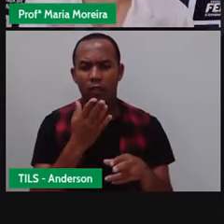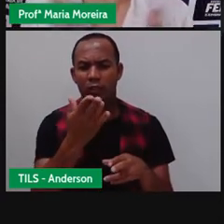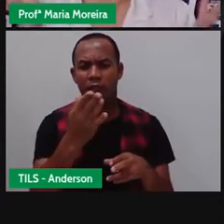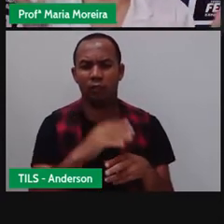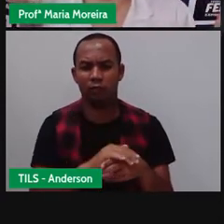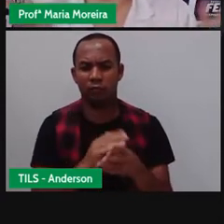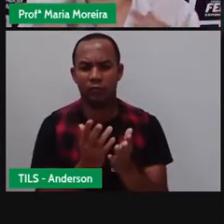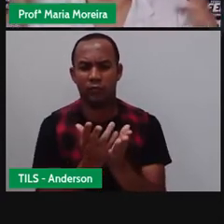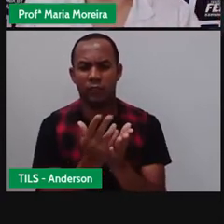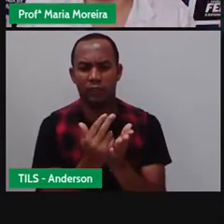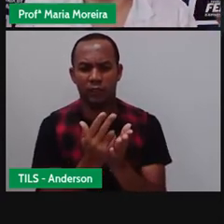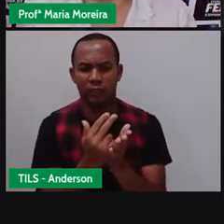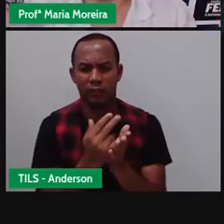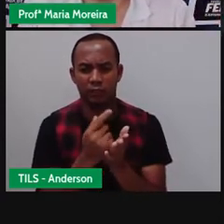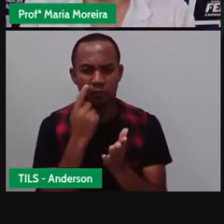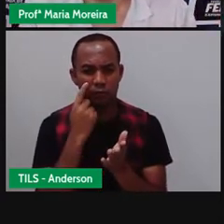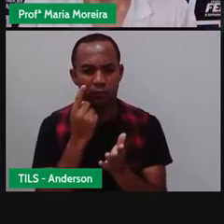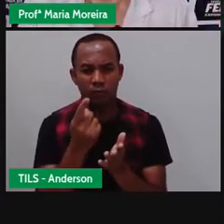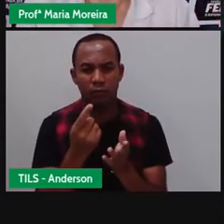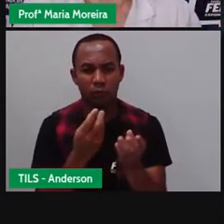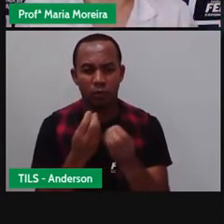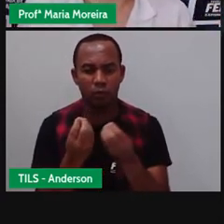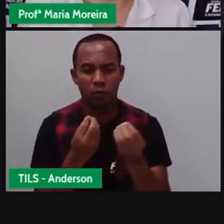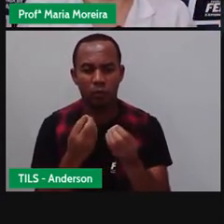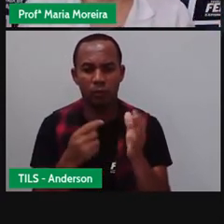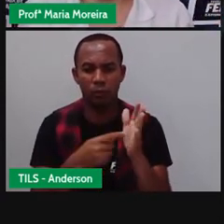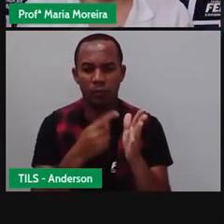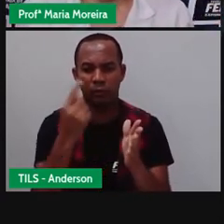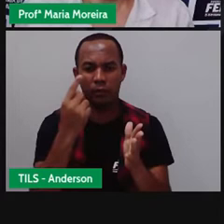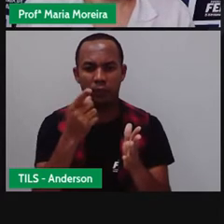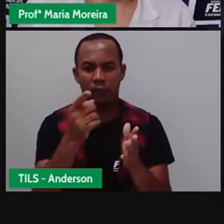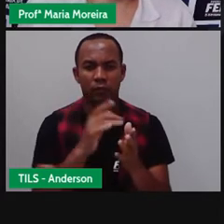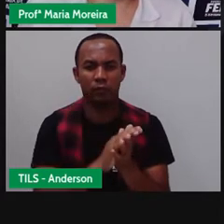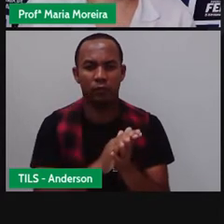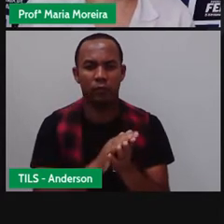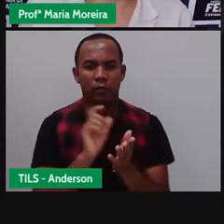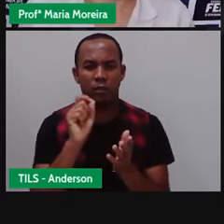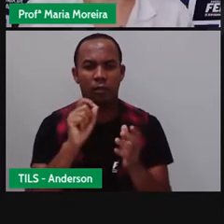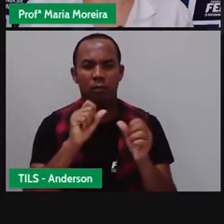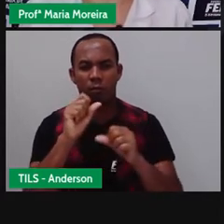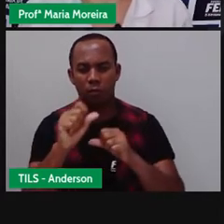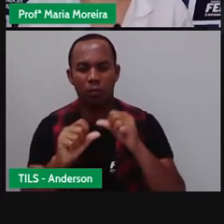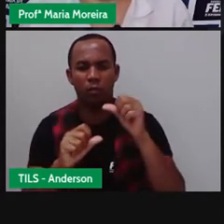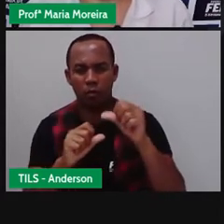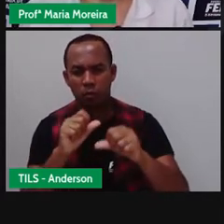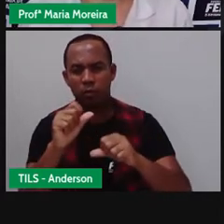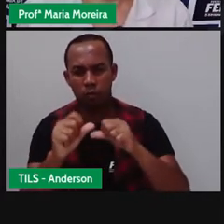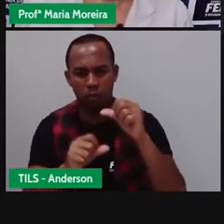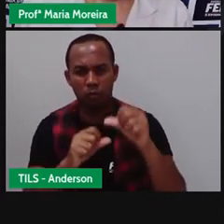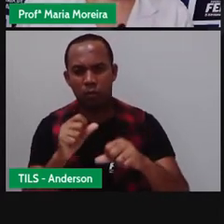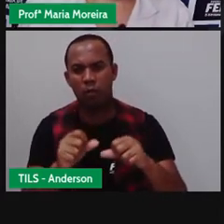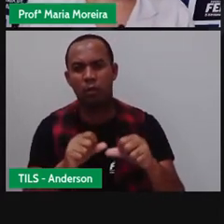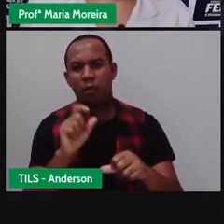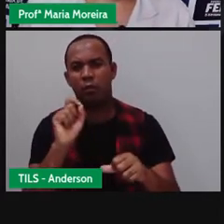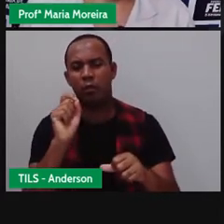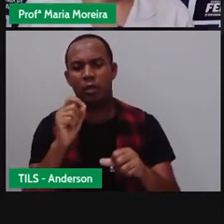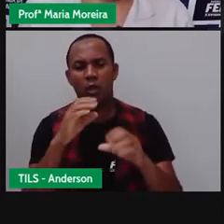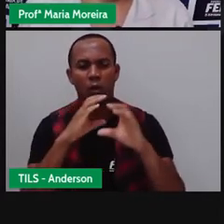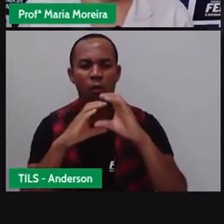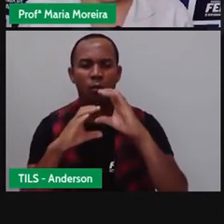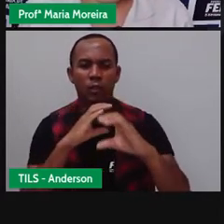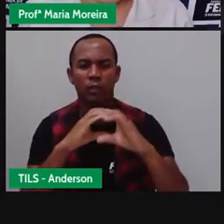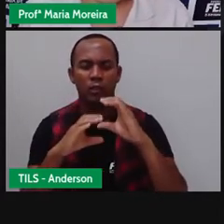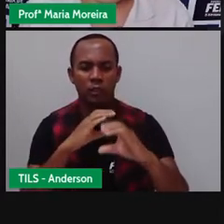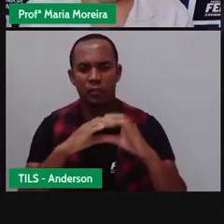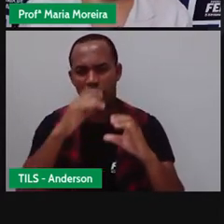desenhos aí. Desculpa, essas imagens aí. Surgiu o telefone que foi modificando e transformando a comunicação